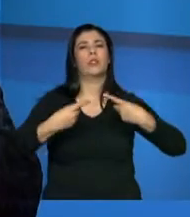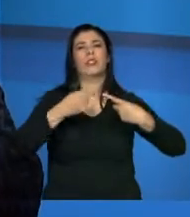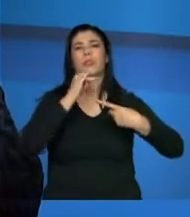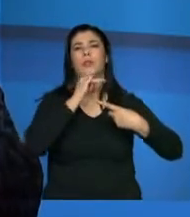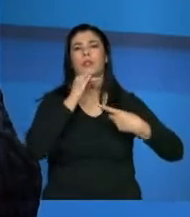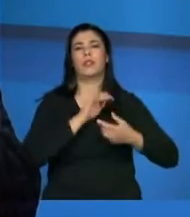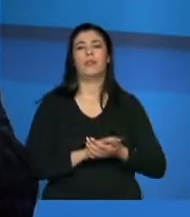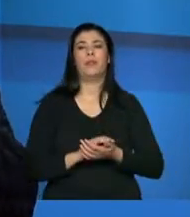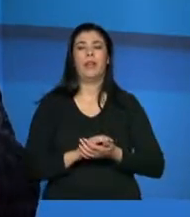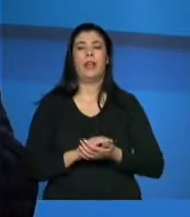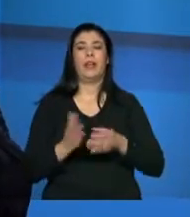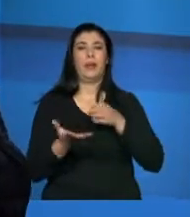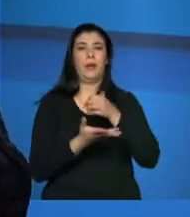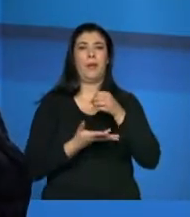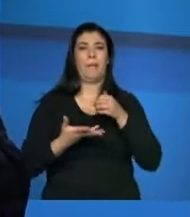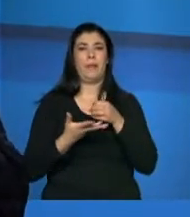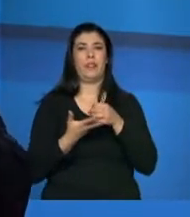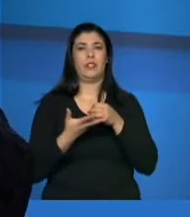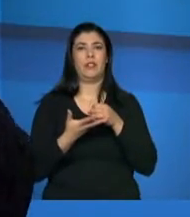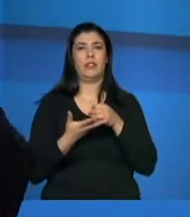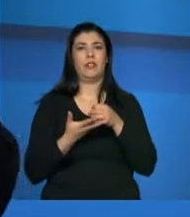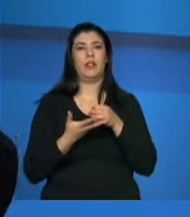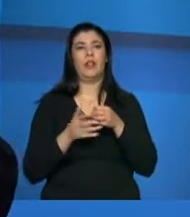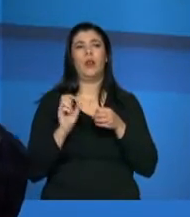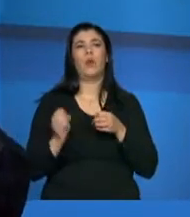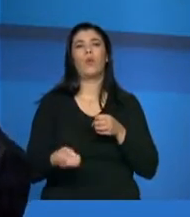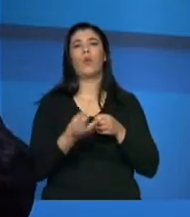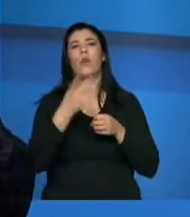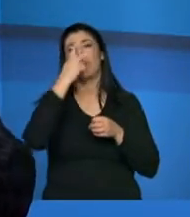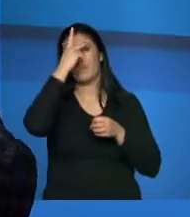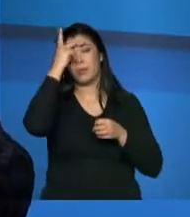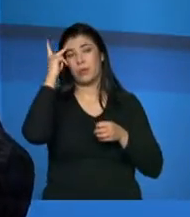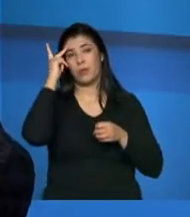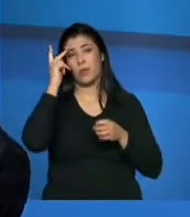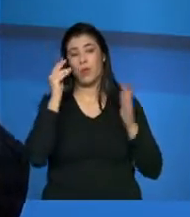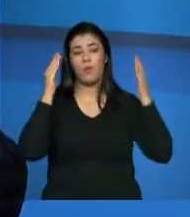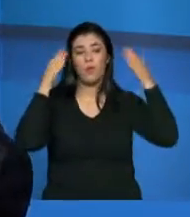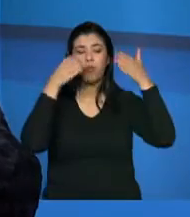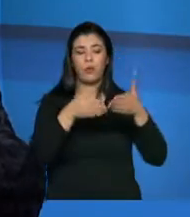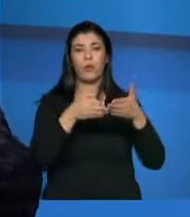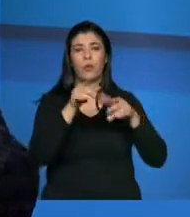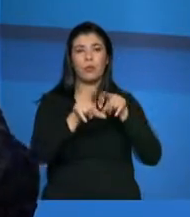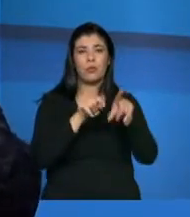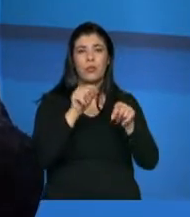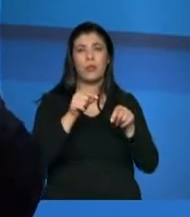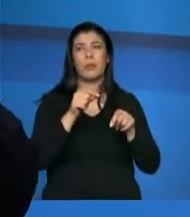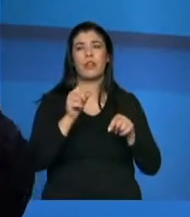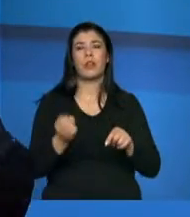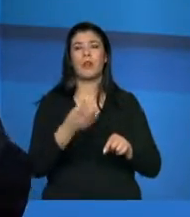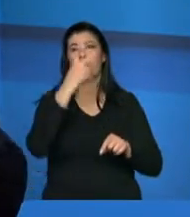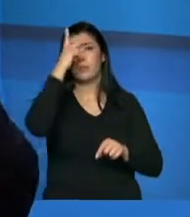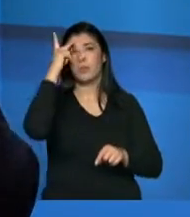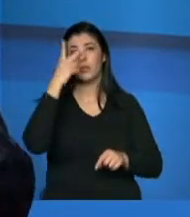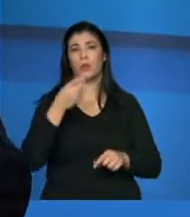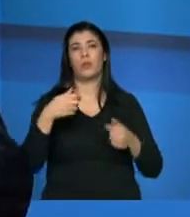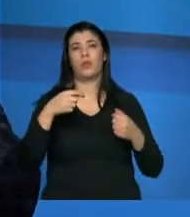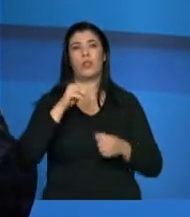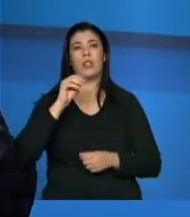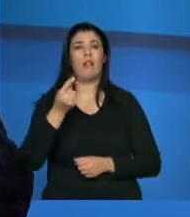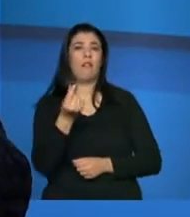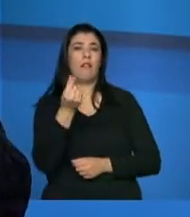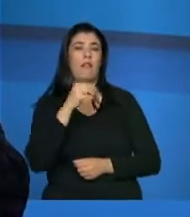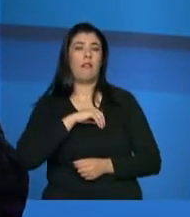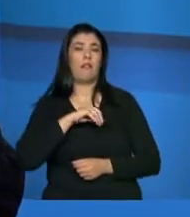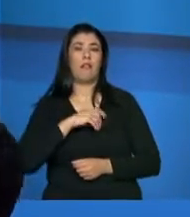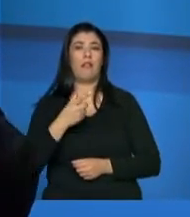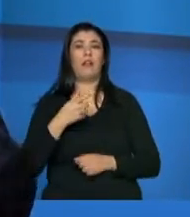base do cadastro, eu consigo saber quem é que é foco da minha política. Então, eu consigo dimensionar orçamento, necessidade de atendimento, toda uma